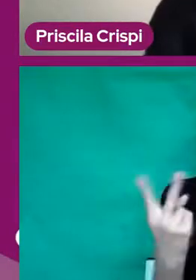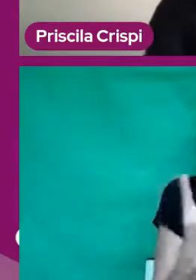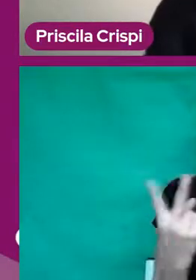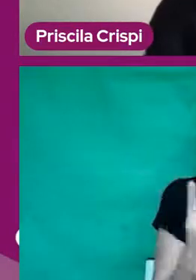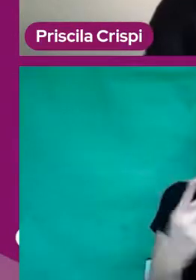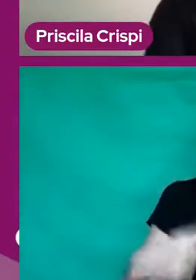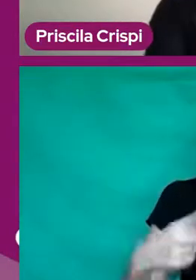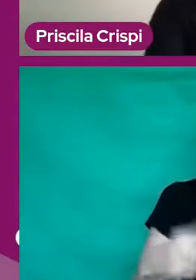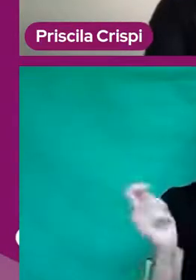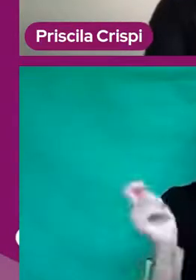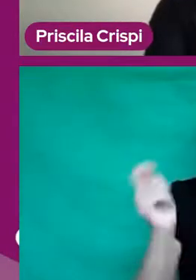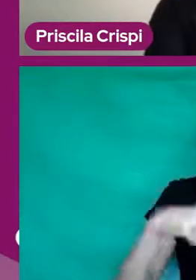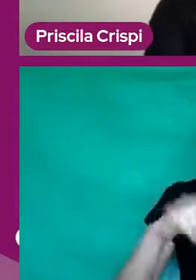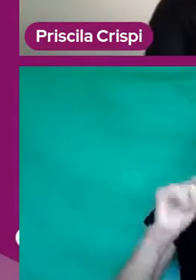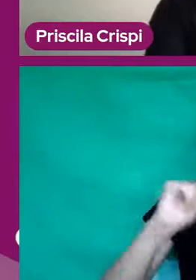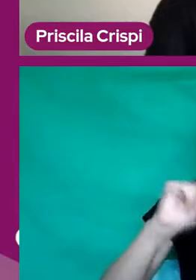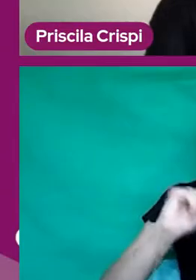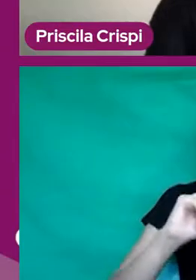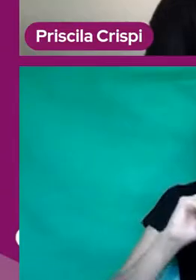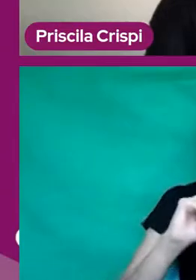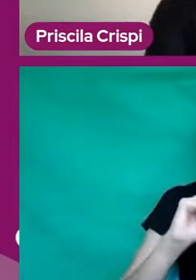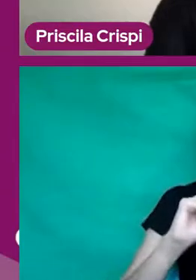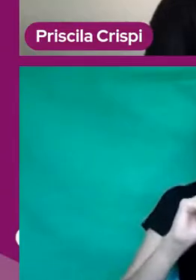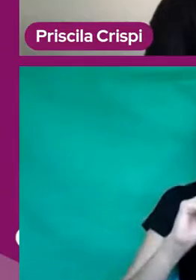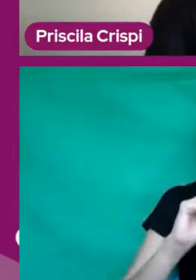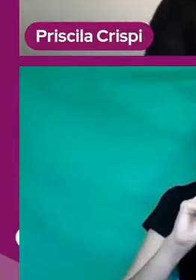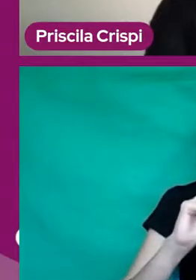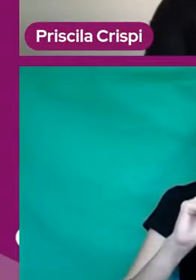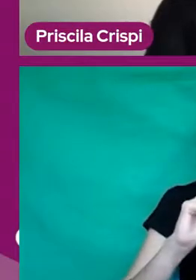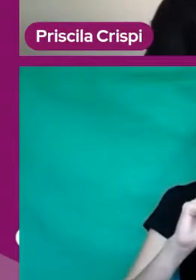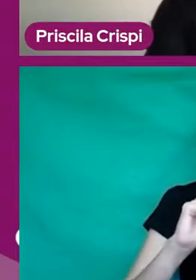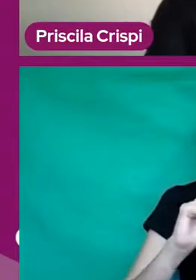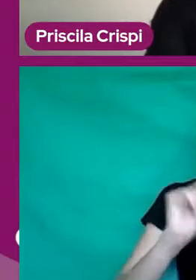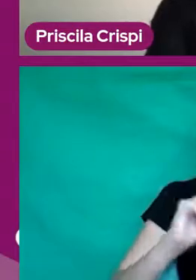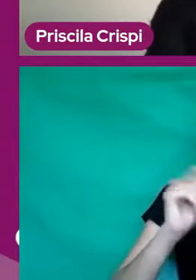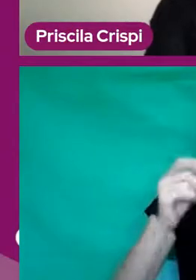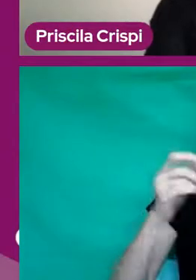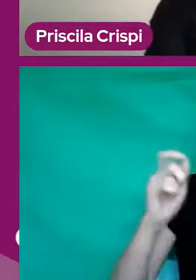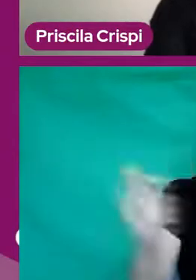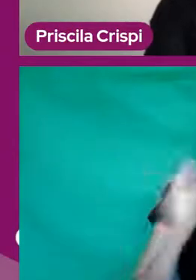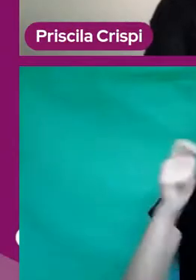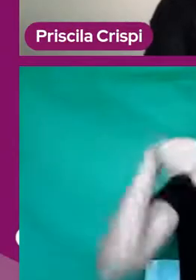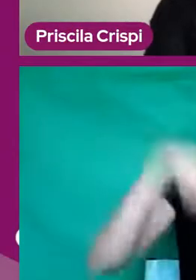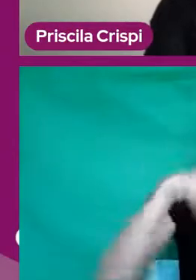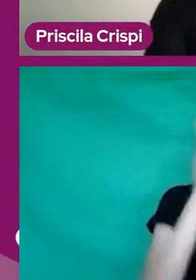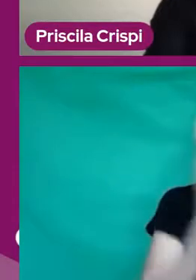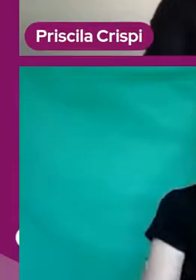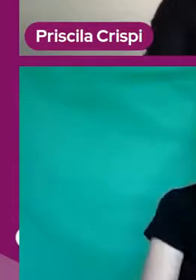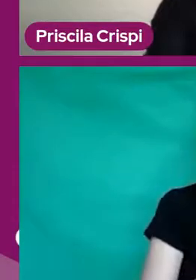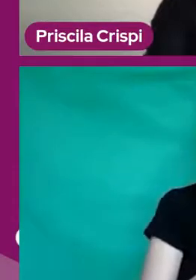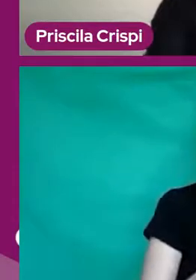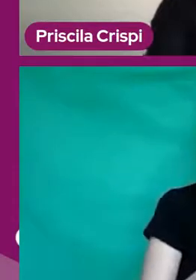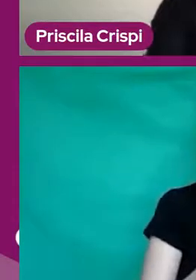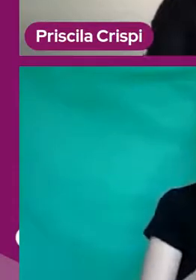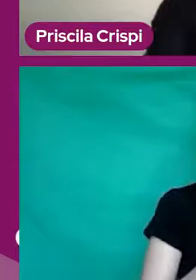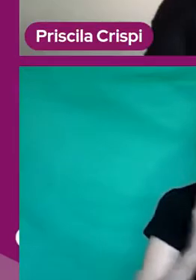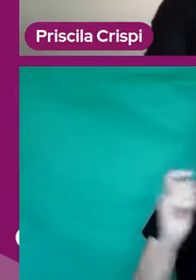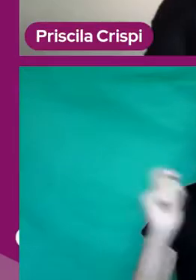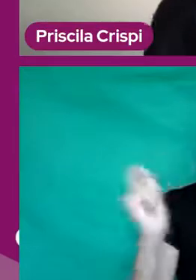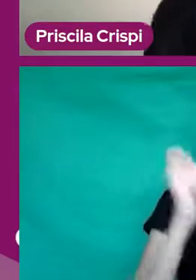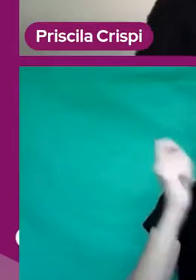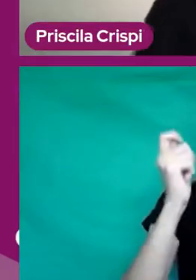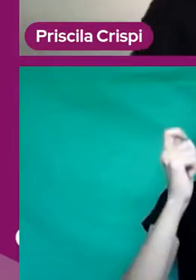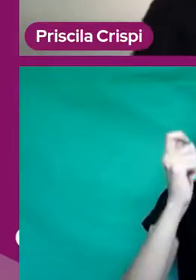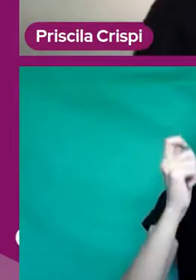fazer com que esse festival acontecesse aqui no Brasil de uma maneira muito maior e